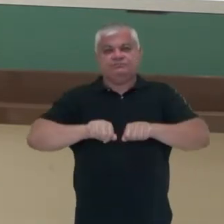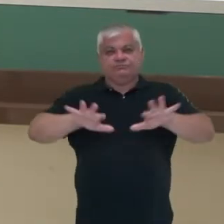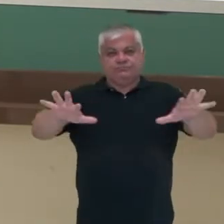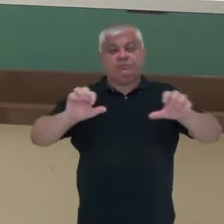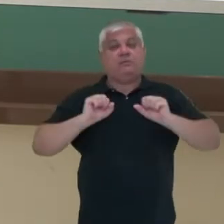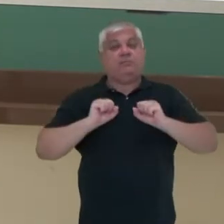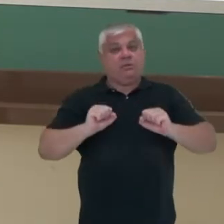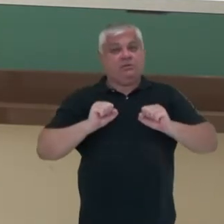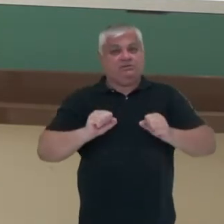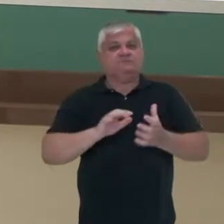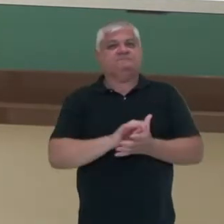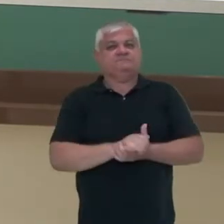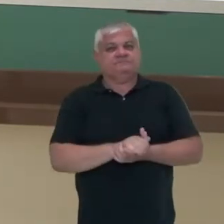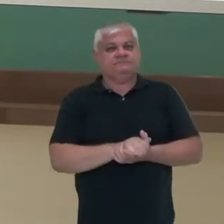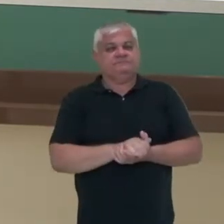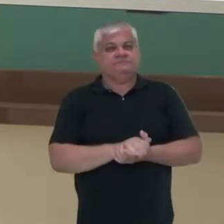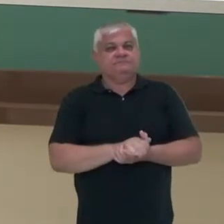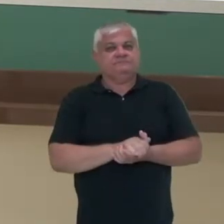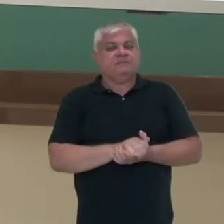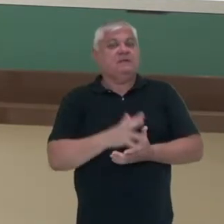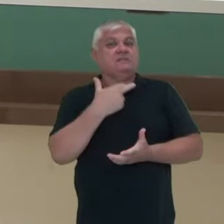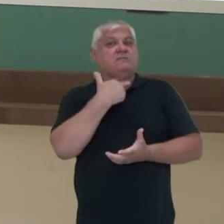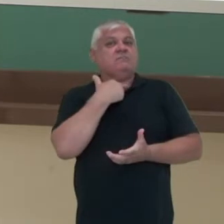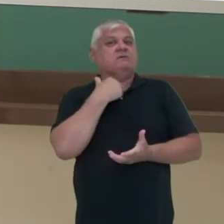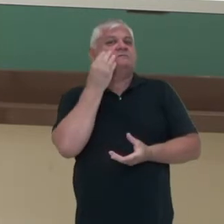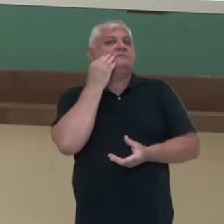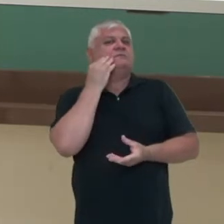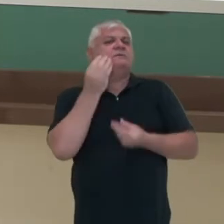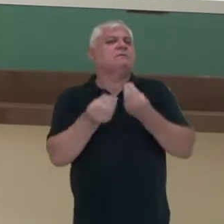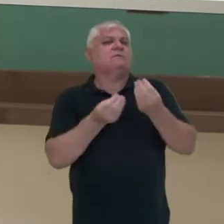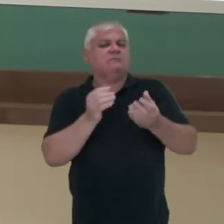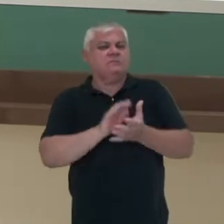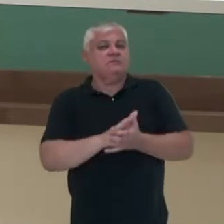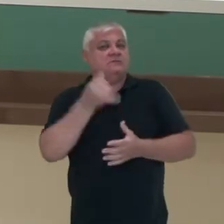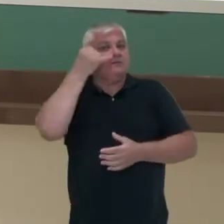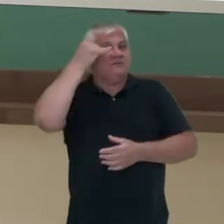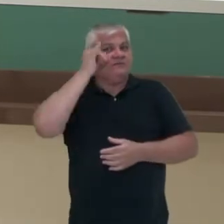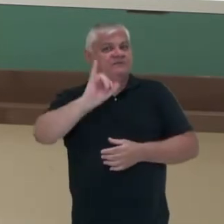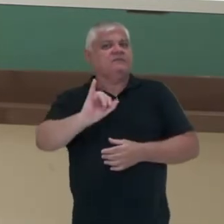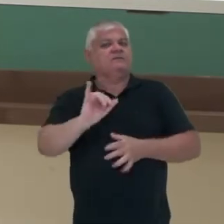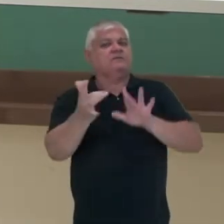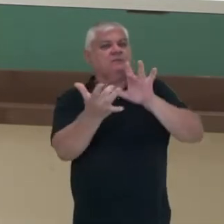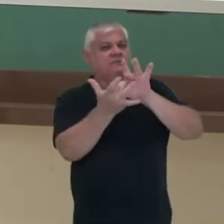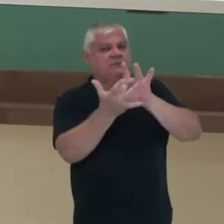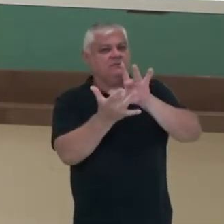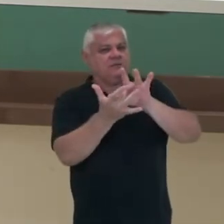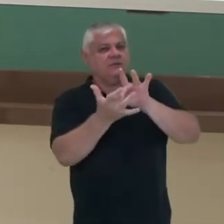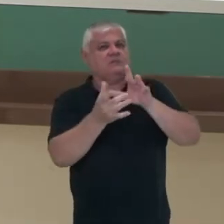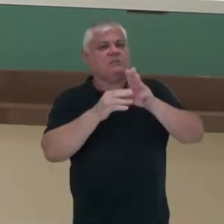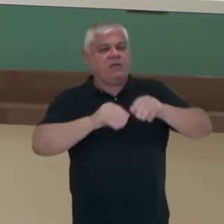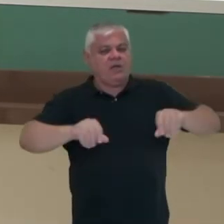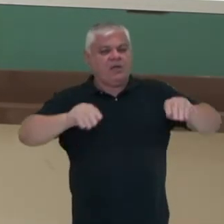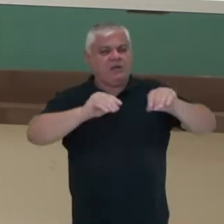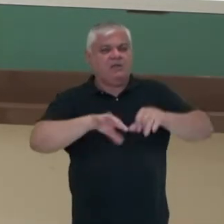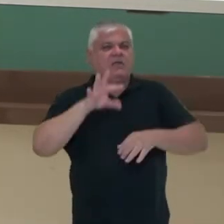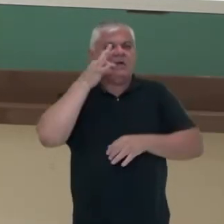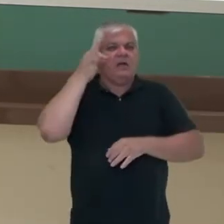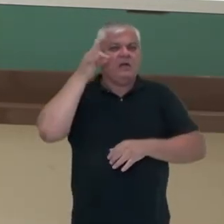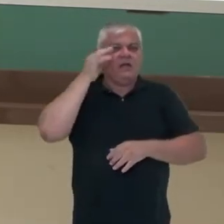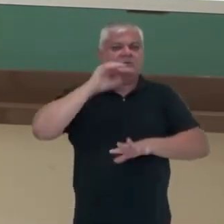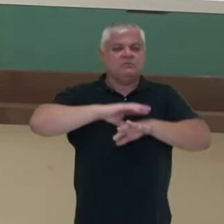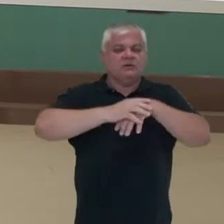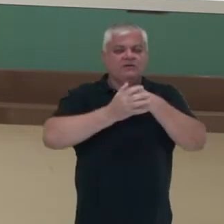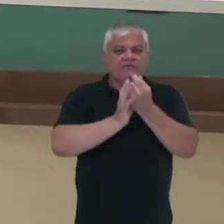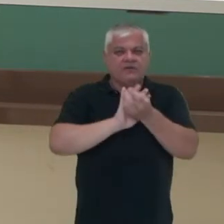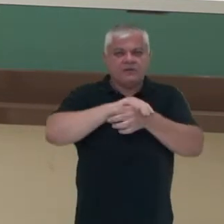protozoário, né. Não dá pra gente saber. Então tem que evitar ali o contato com a areia de gatos e lavar bem as mãos